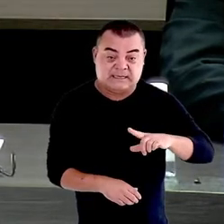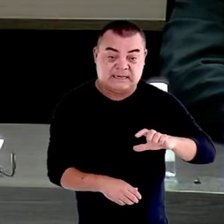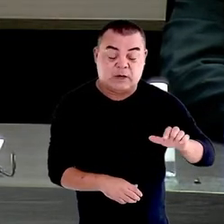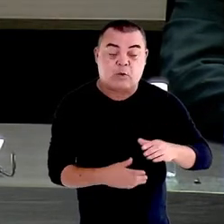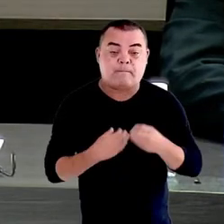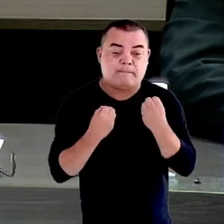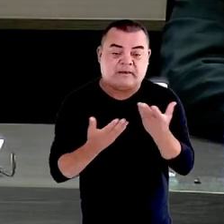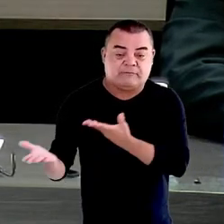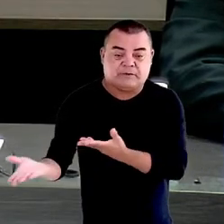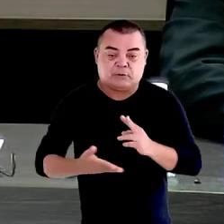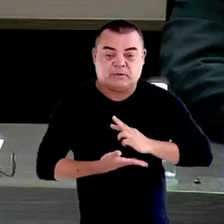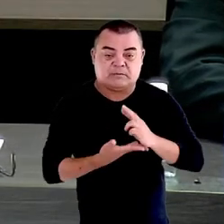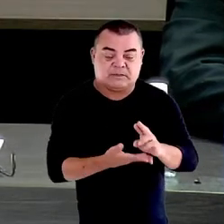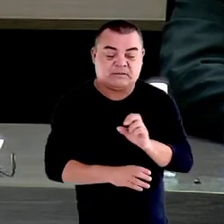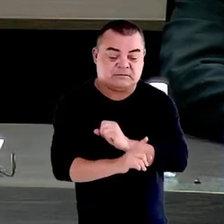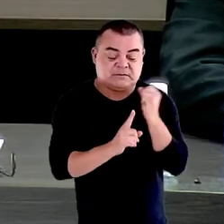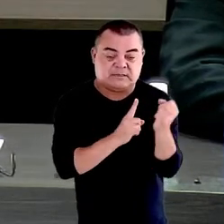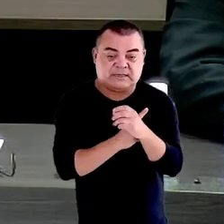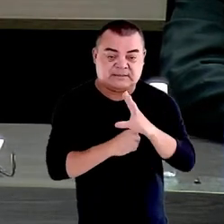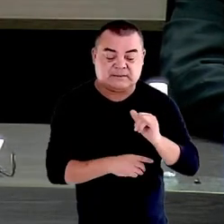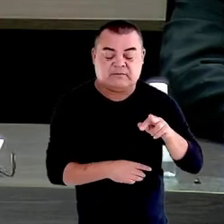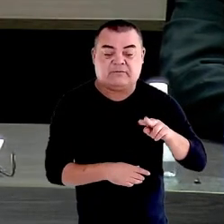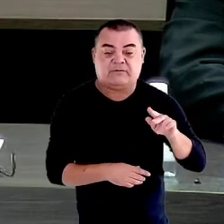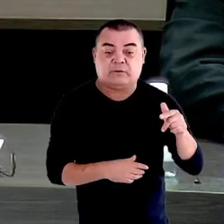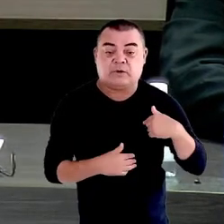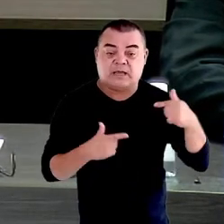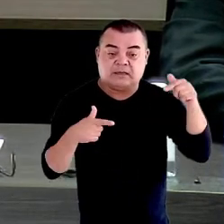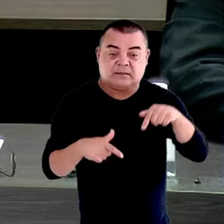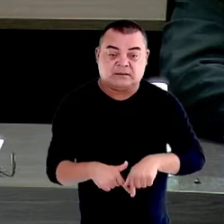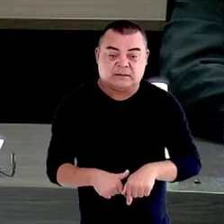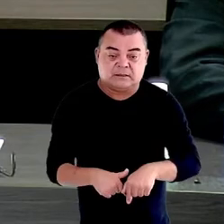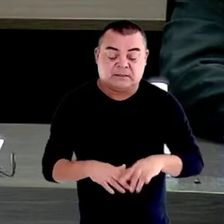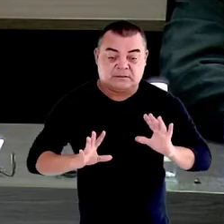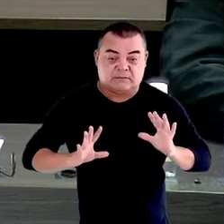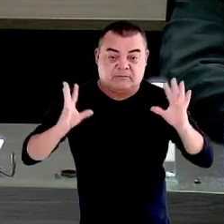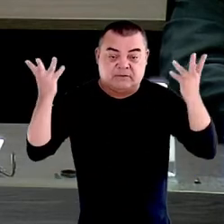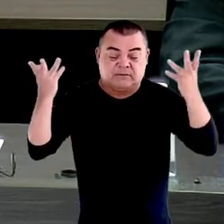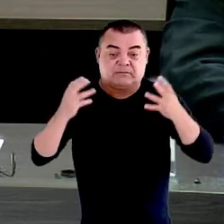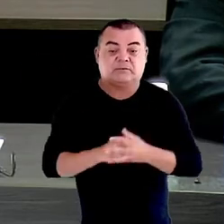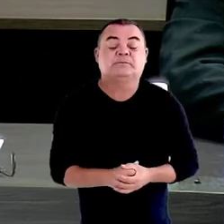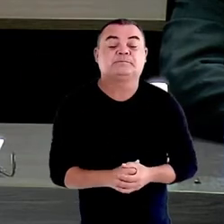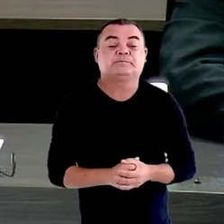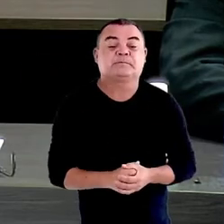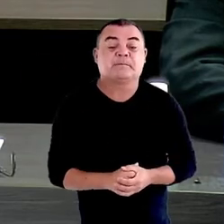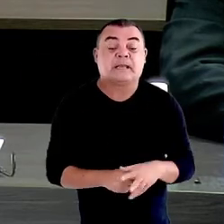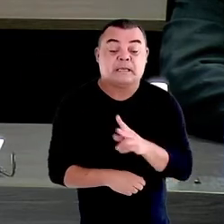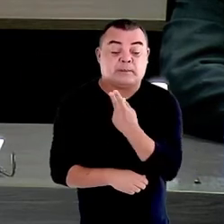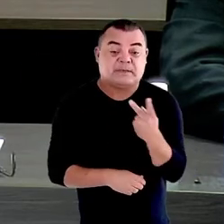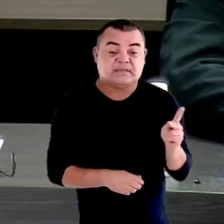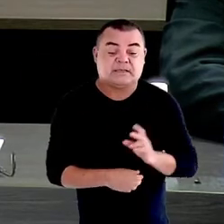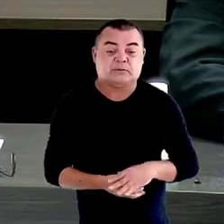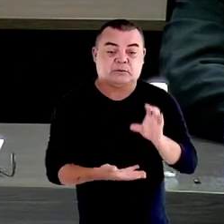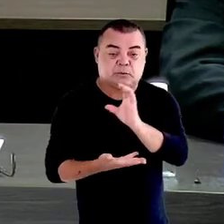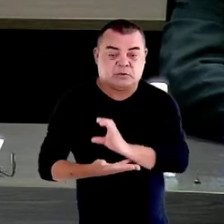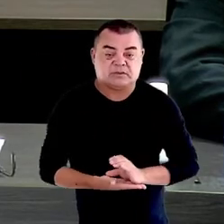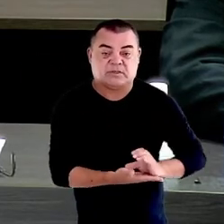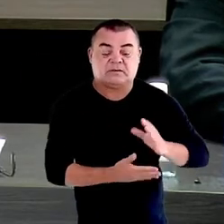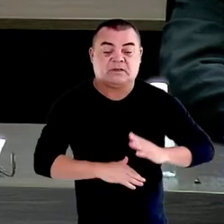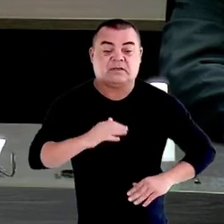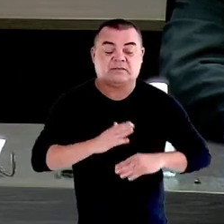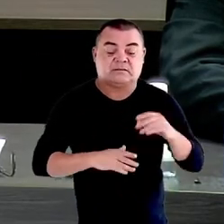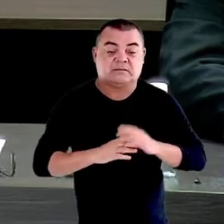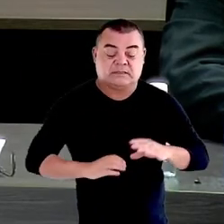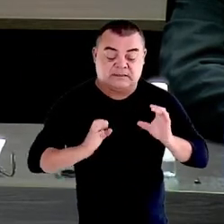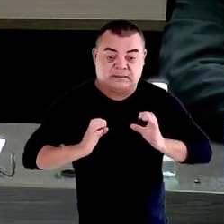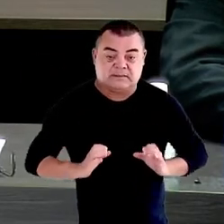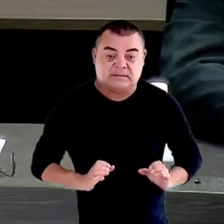da sociedade civil aqui neste evento e presidente do Conselho da Ação da Cidadania,